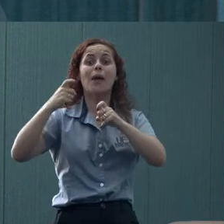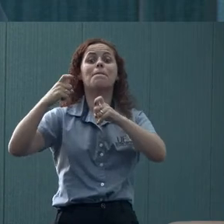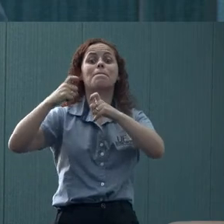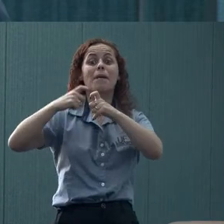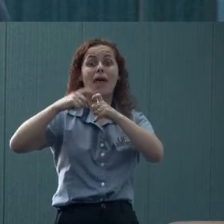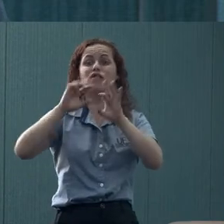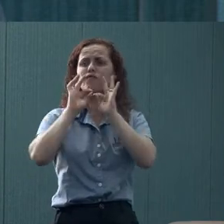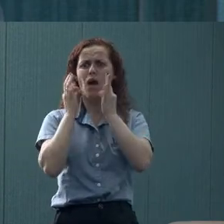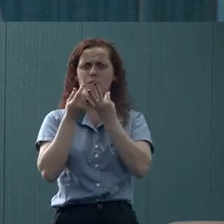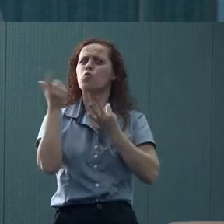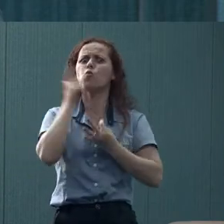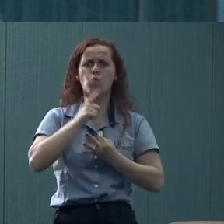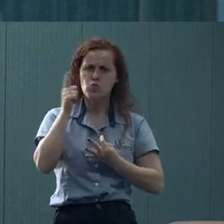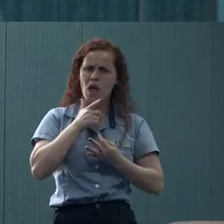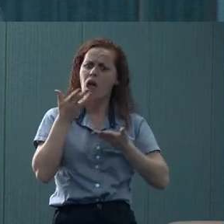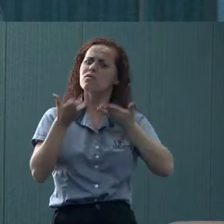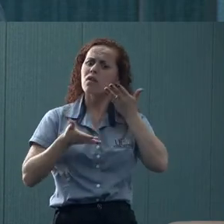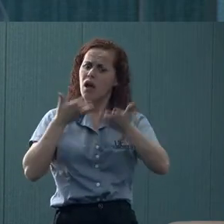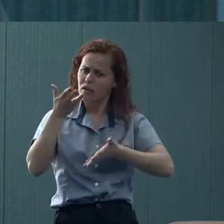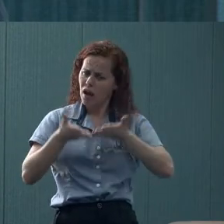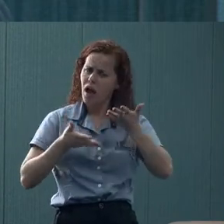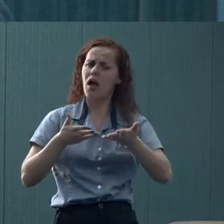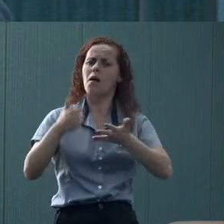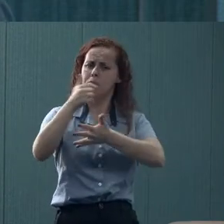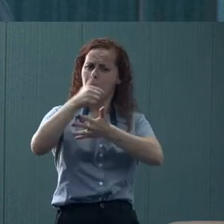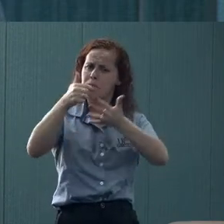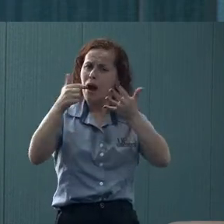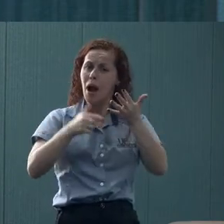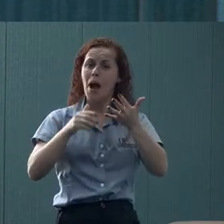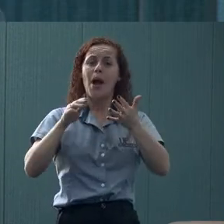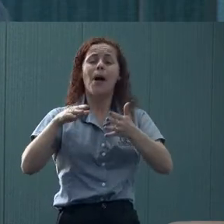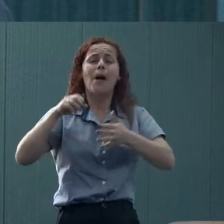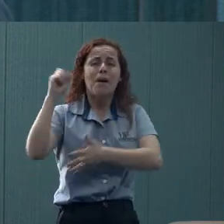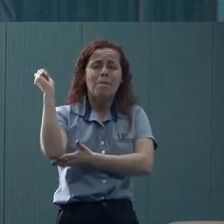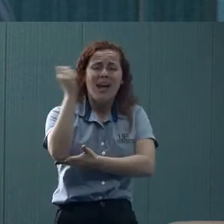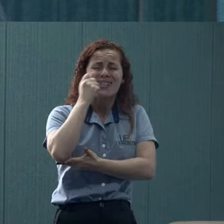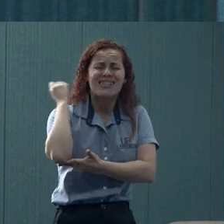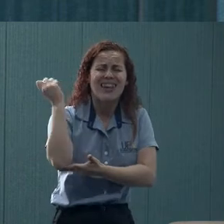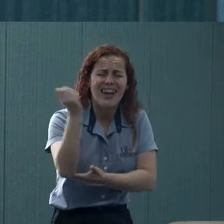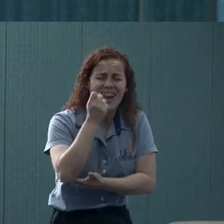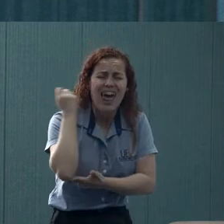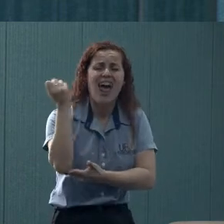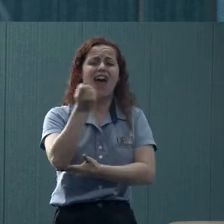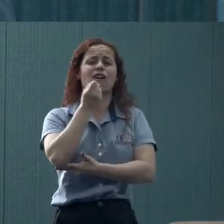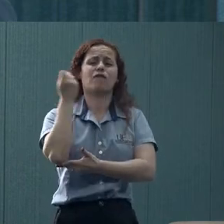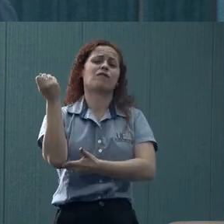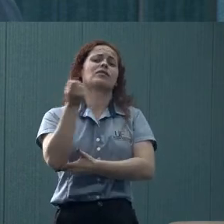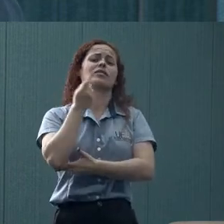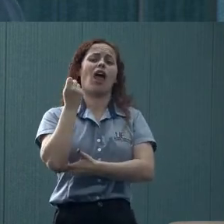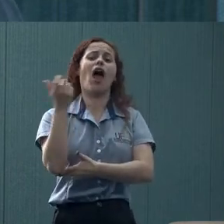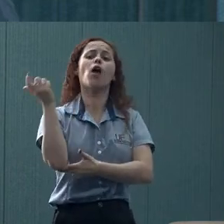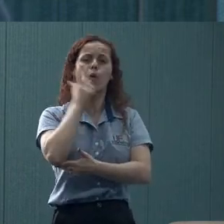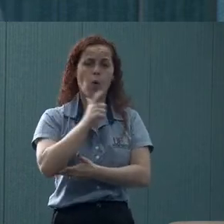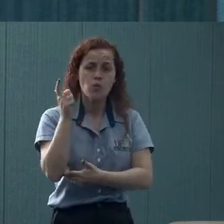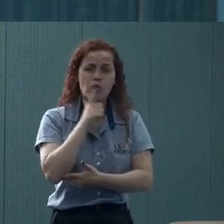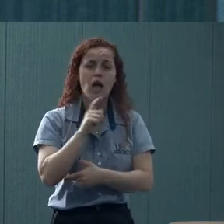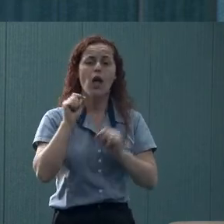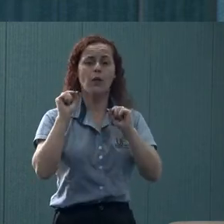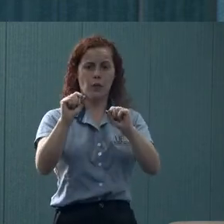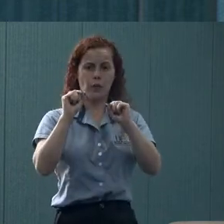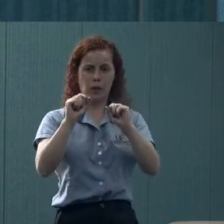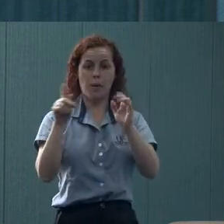de avaliar e tratar esses casos. E, nos casos mais delicados, os casos mais graves, eles podem, inclusive,